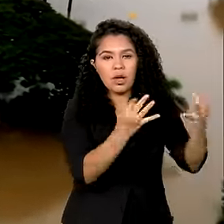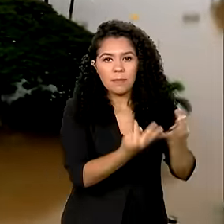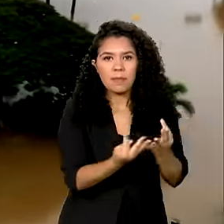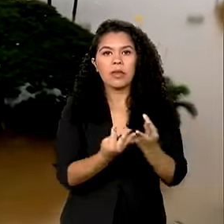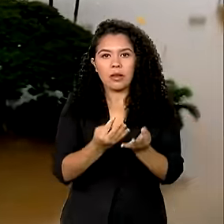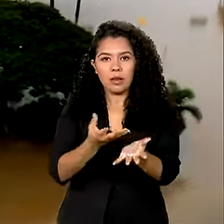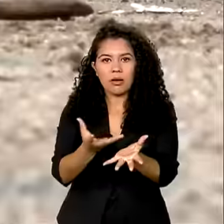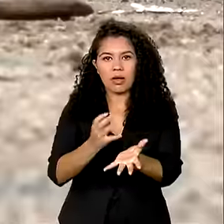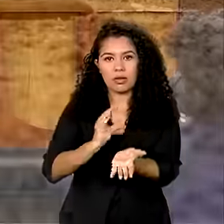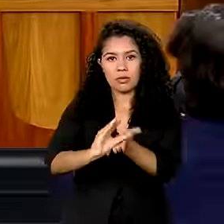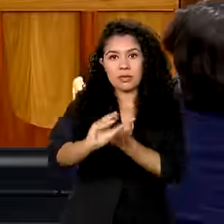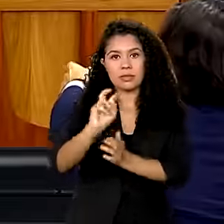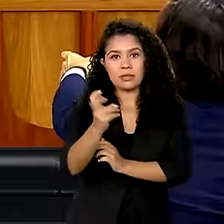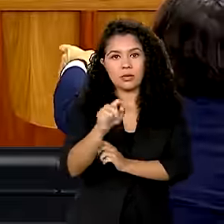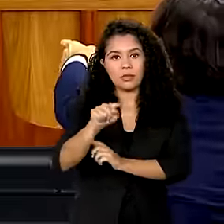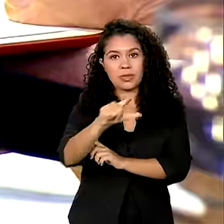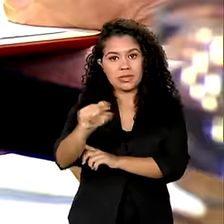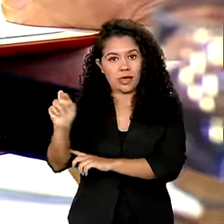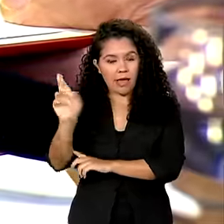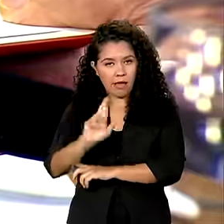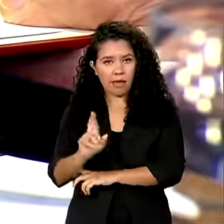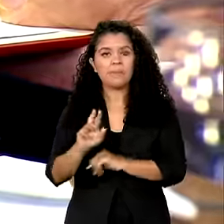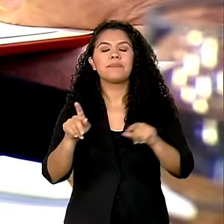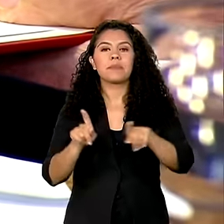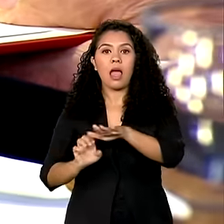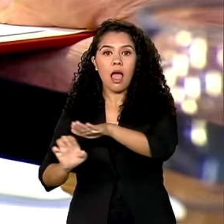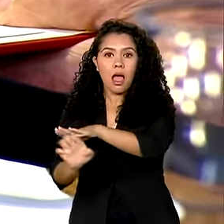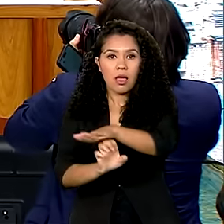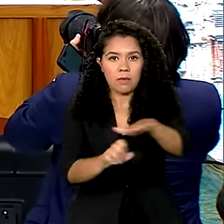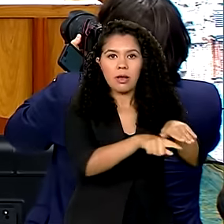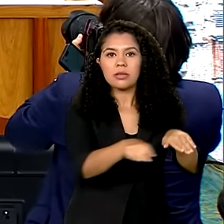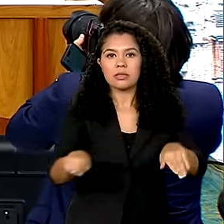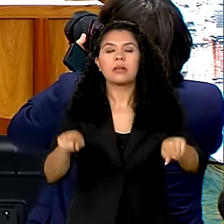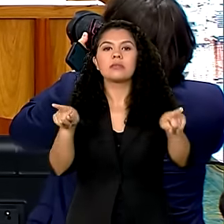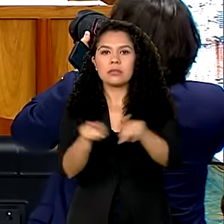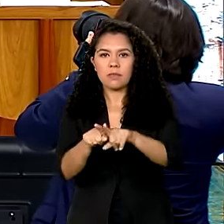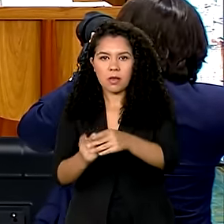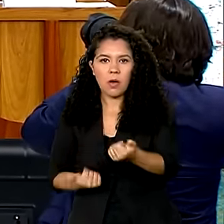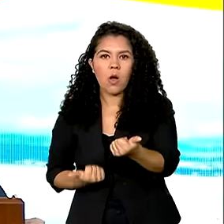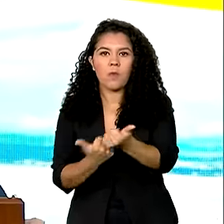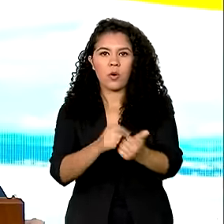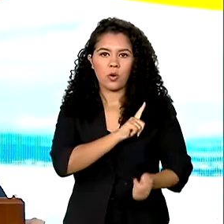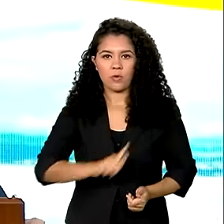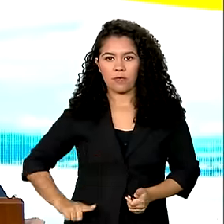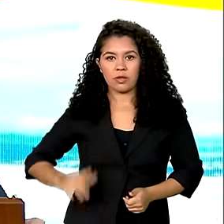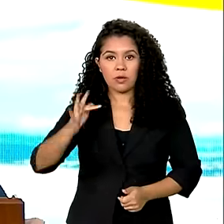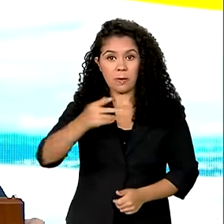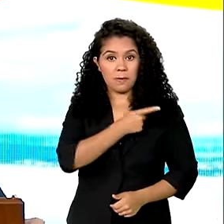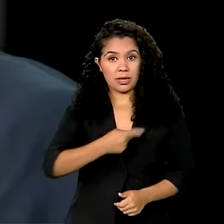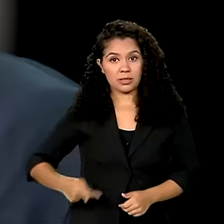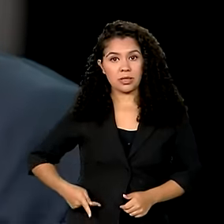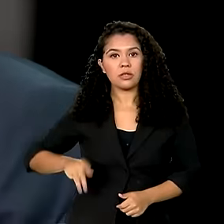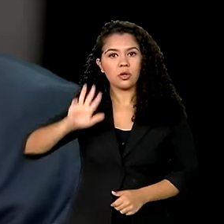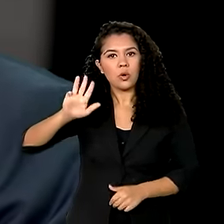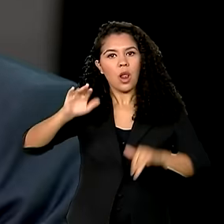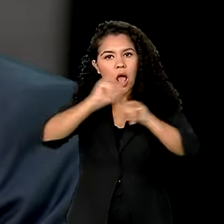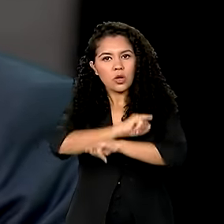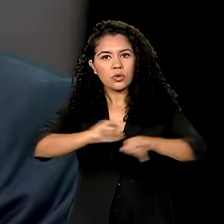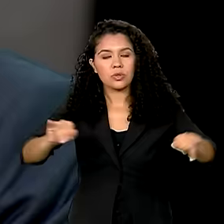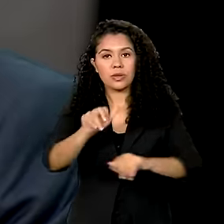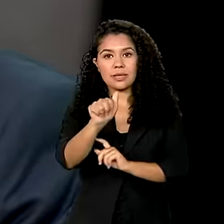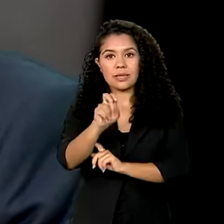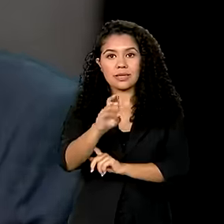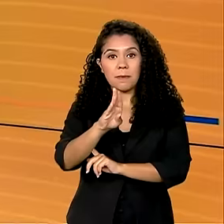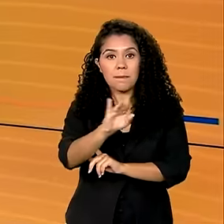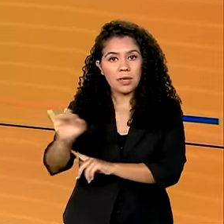.100 reais. As empresas também terão ajuda do governo federal. Presidente Lula anuncia 15 bilhões de reais em linhas